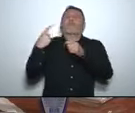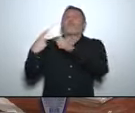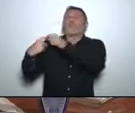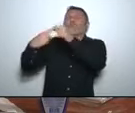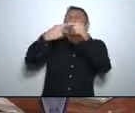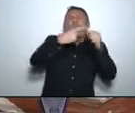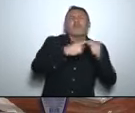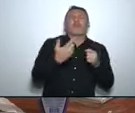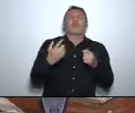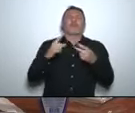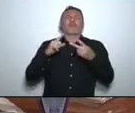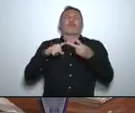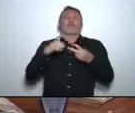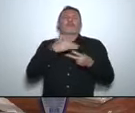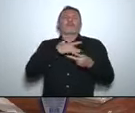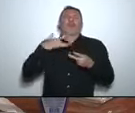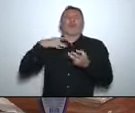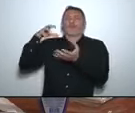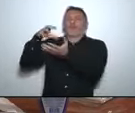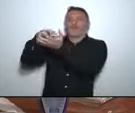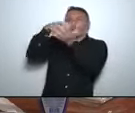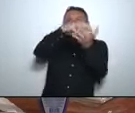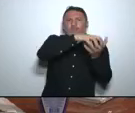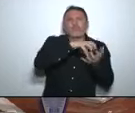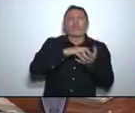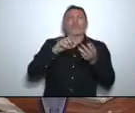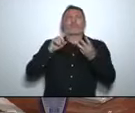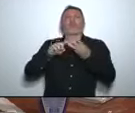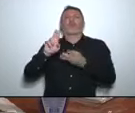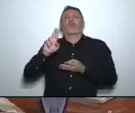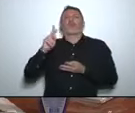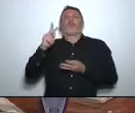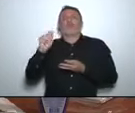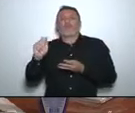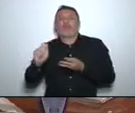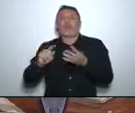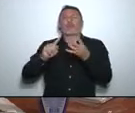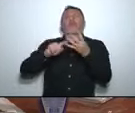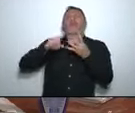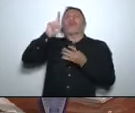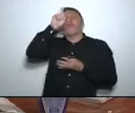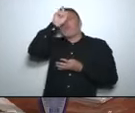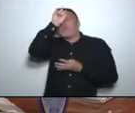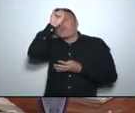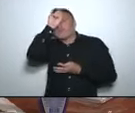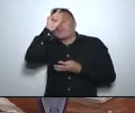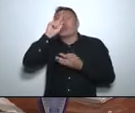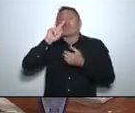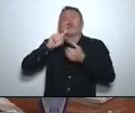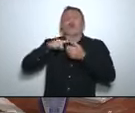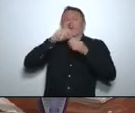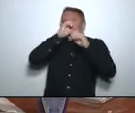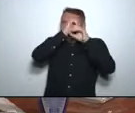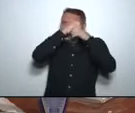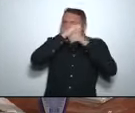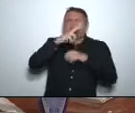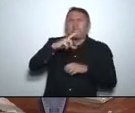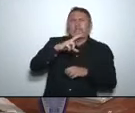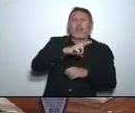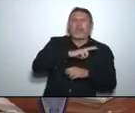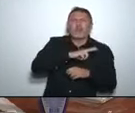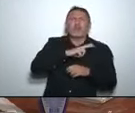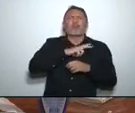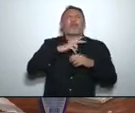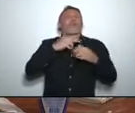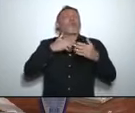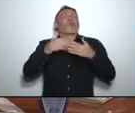Saúde, UPA, hospitais, laboratórios privados, todos os profissionais da saúde que